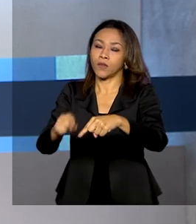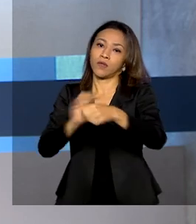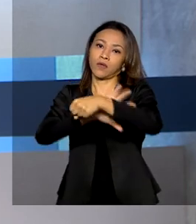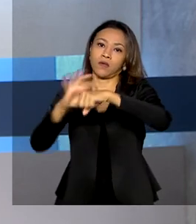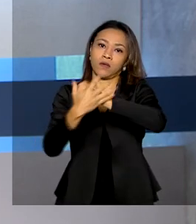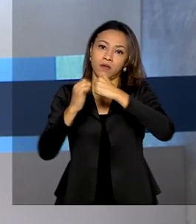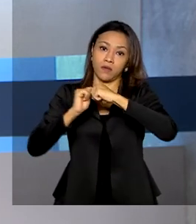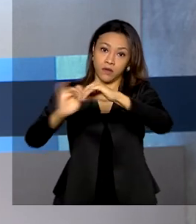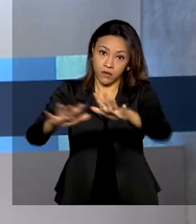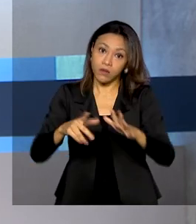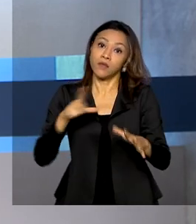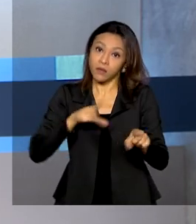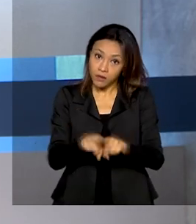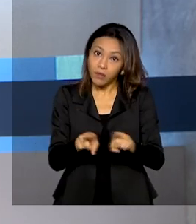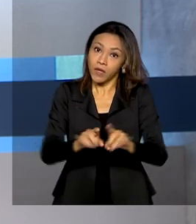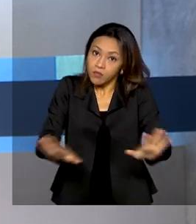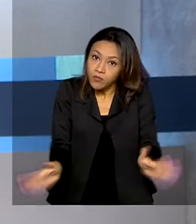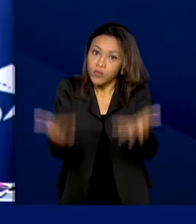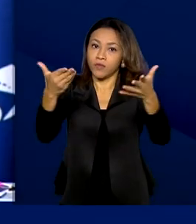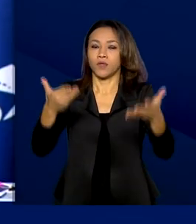crescimento da economia.